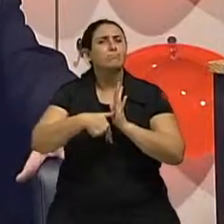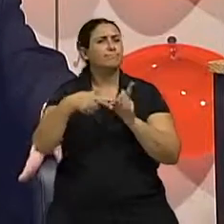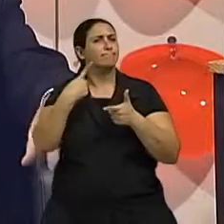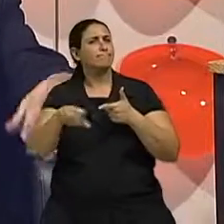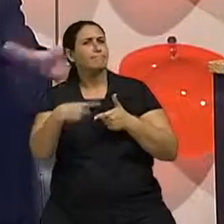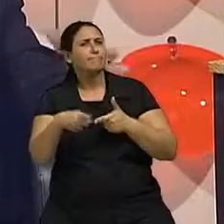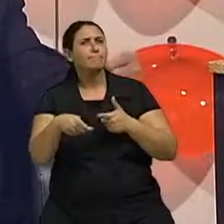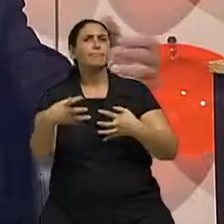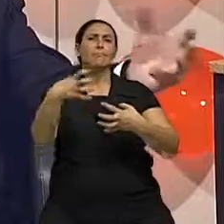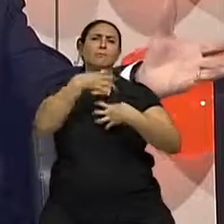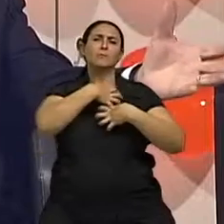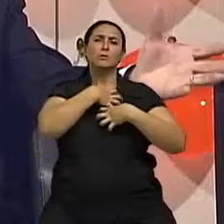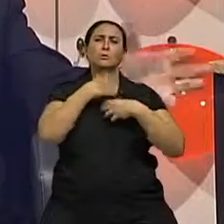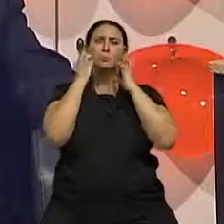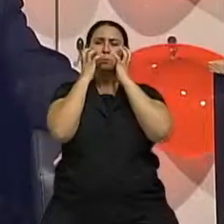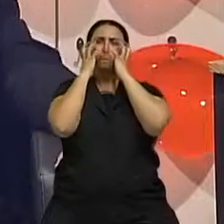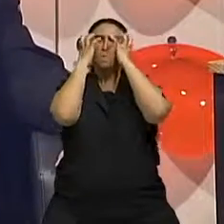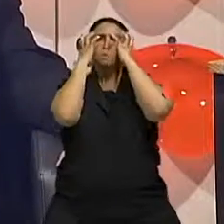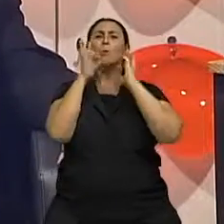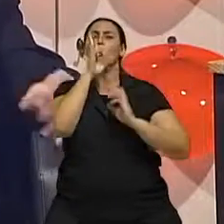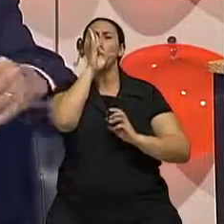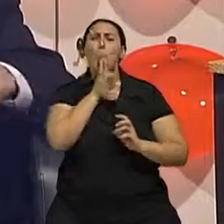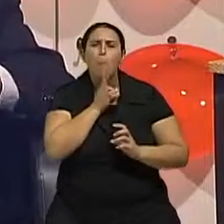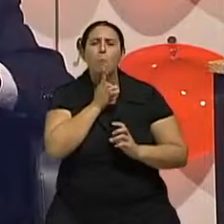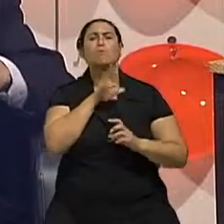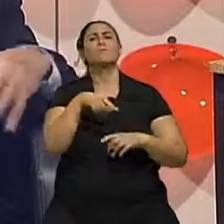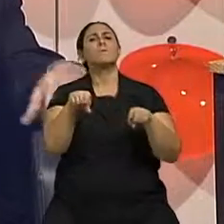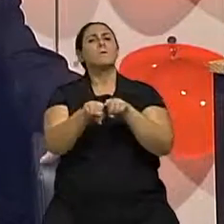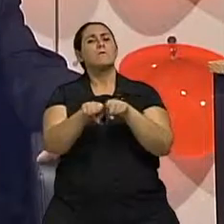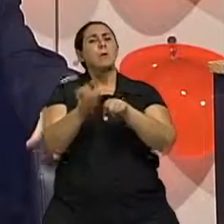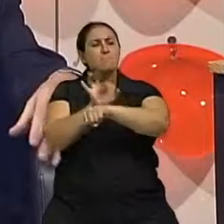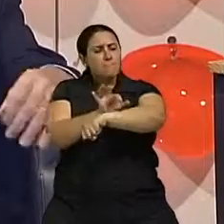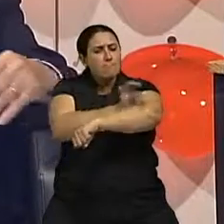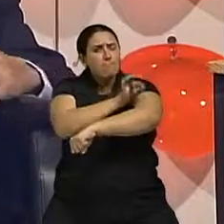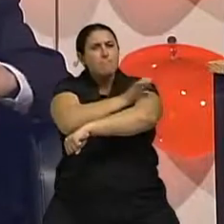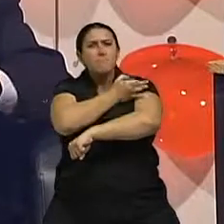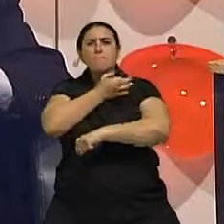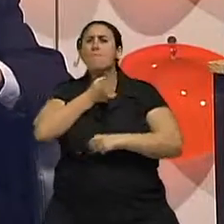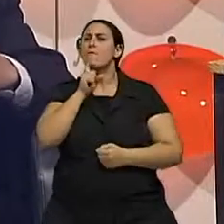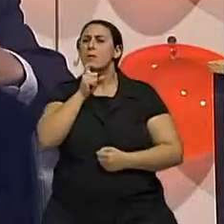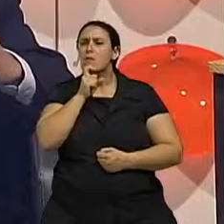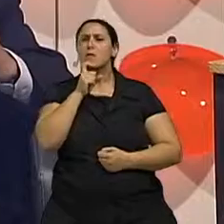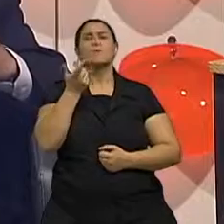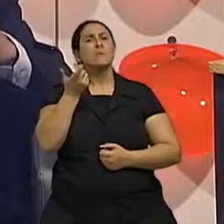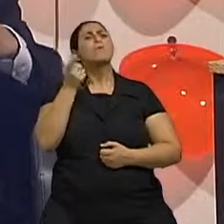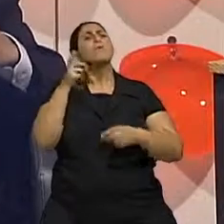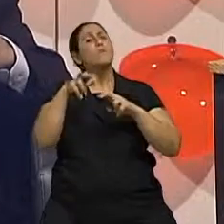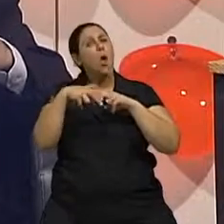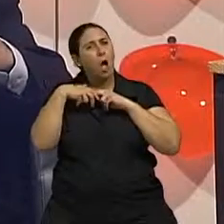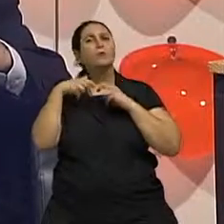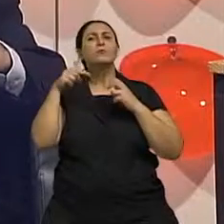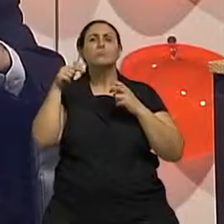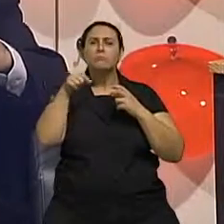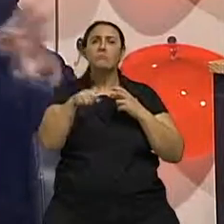Fica mais roxo, que são as equimoses, pode dar hematoma, pode dar uma série de problemas. As cirurgias não